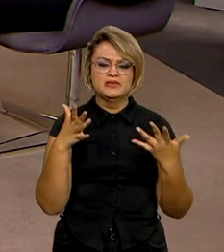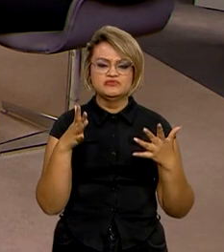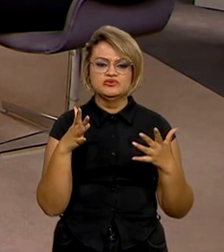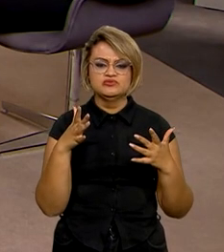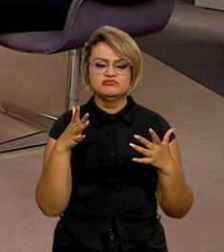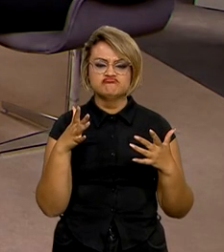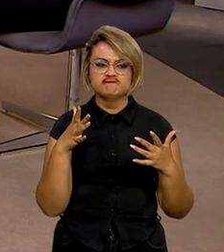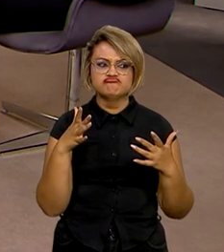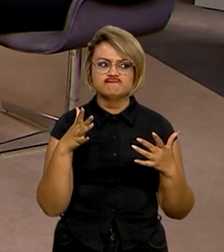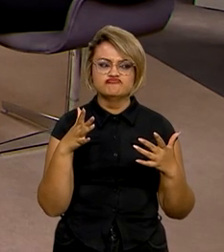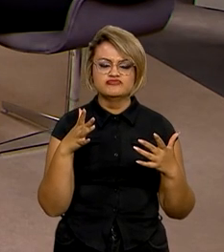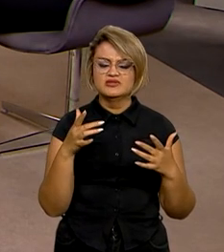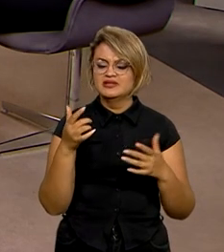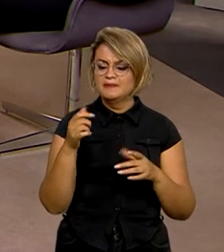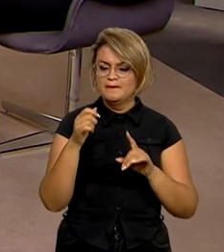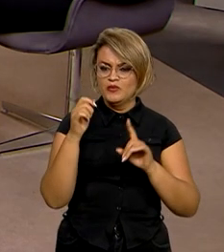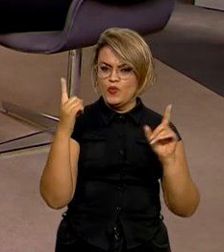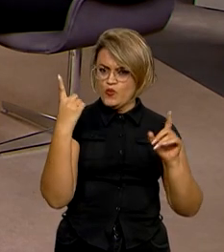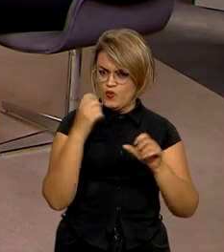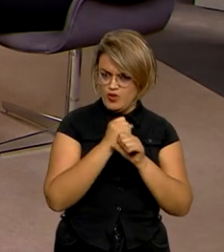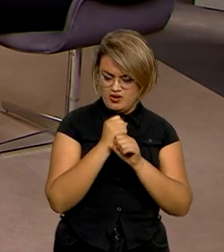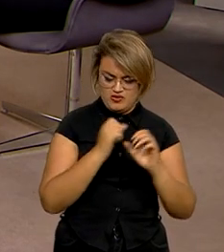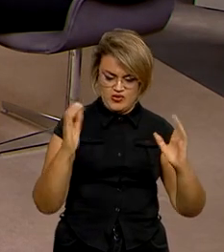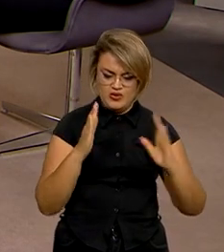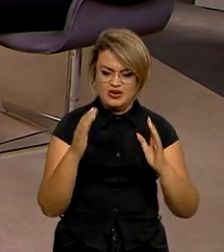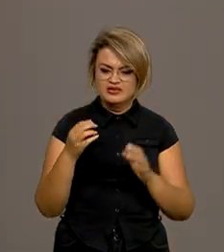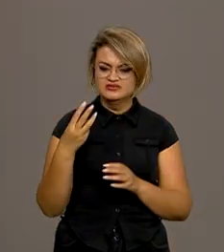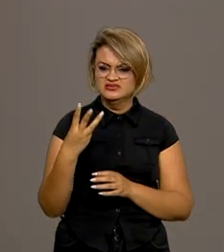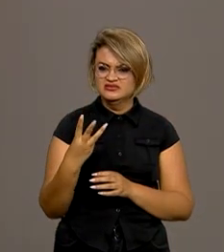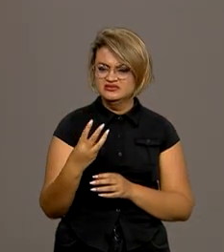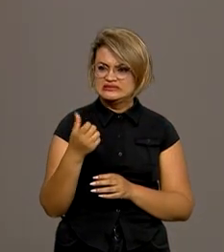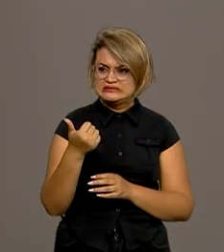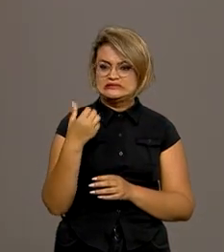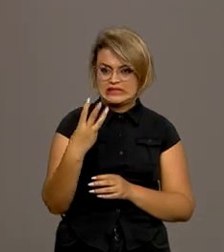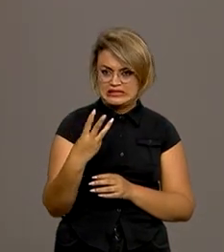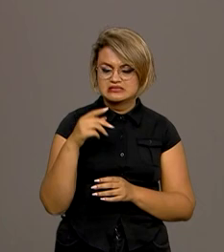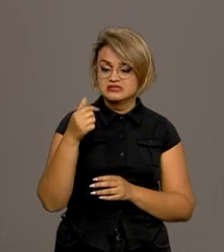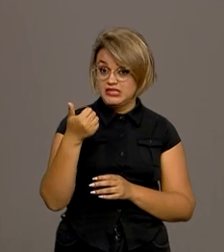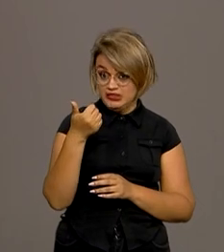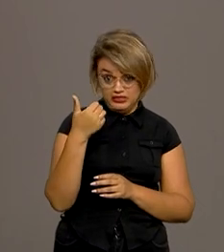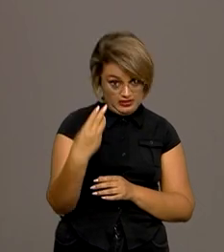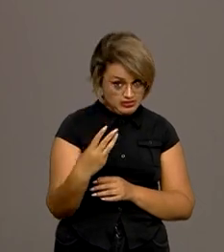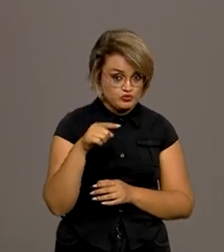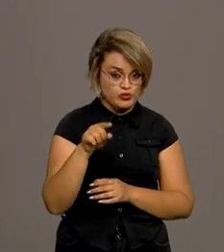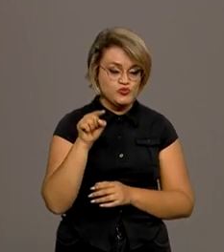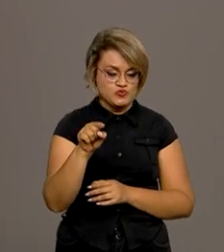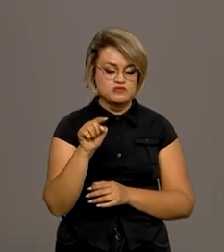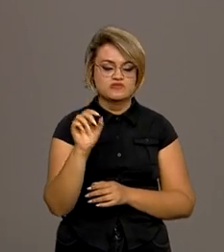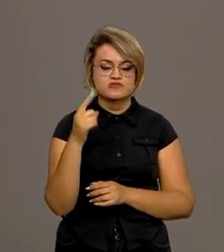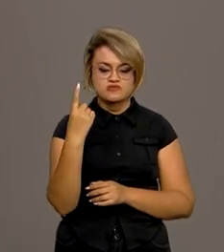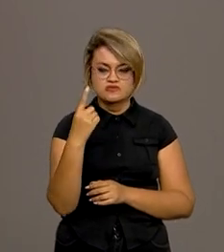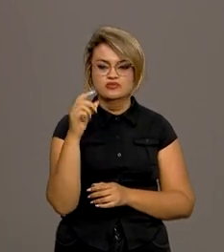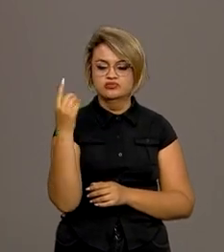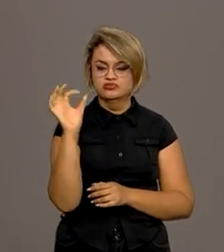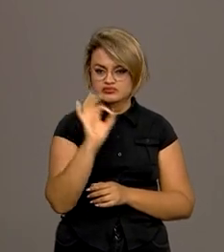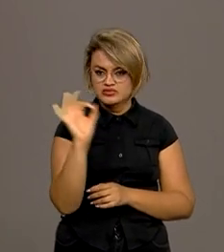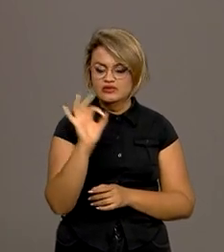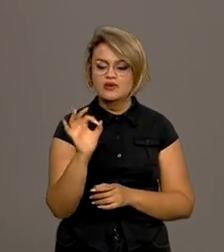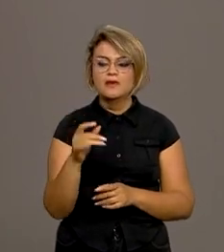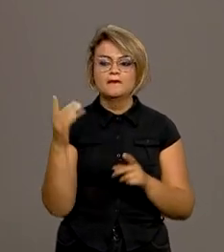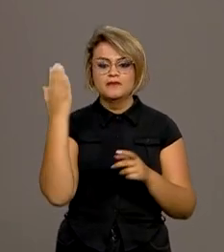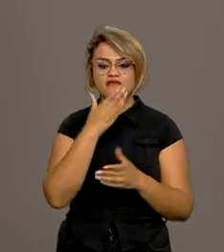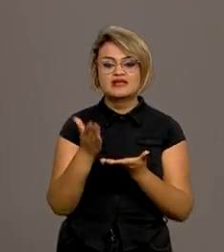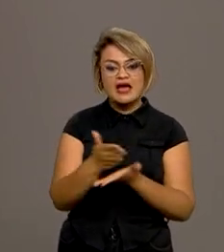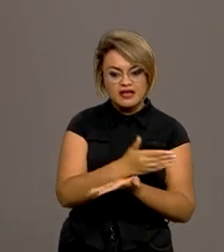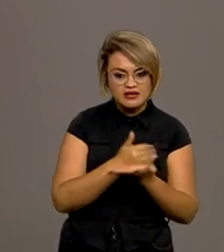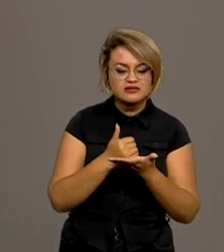nos últimos 12 meses, 3,1% de crescimento, vai aumentar a arrecadação. Isso é um ponto importante. Mas